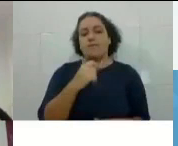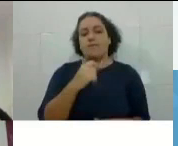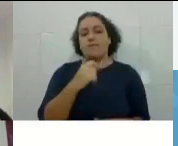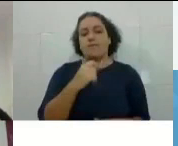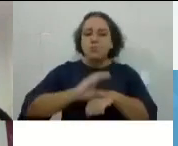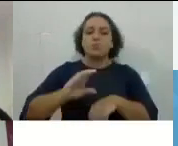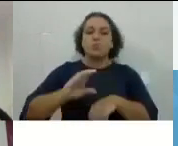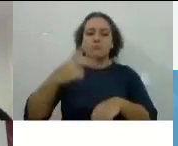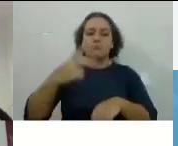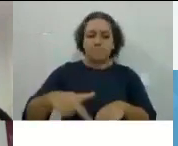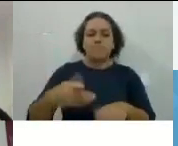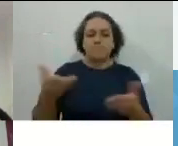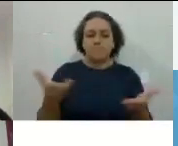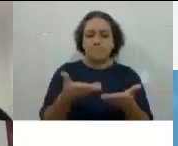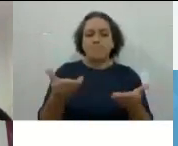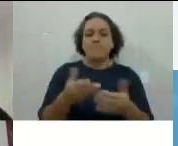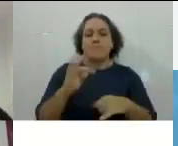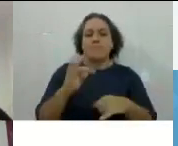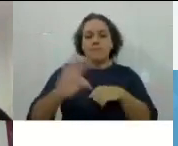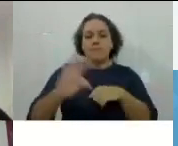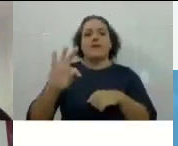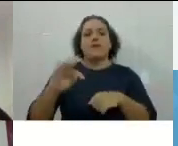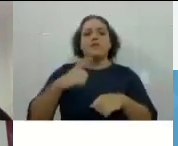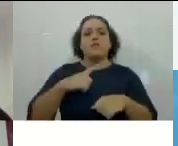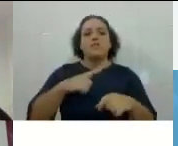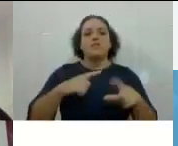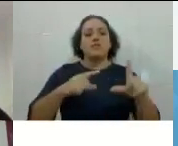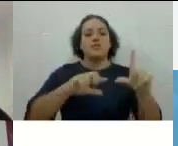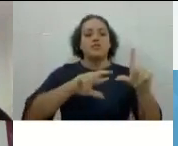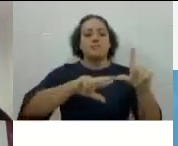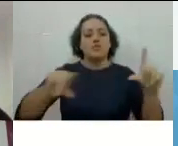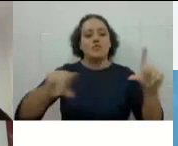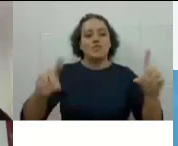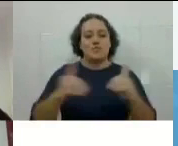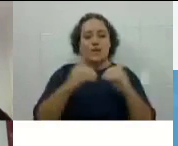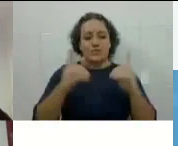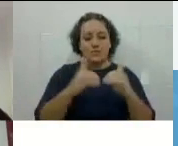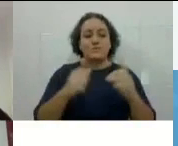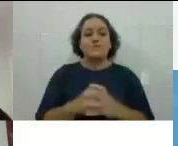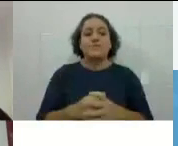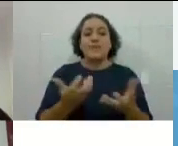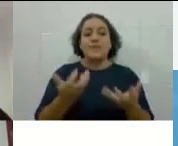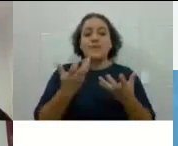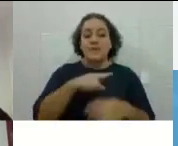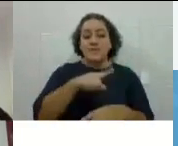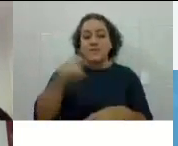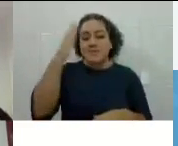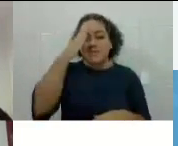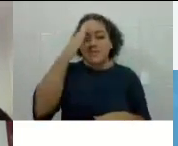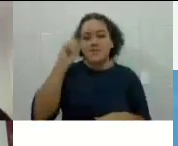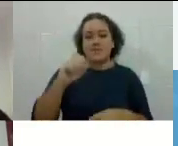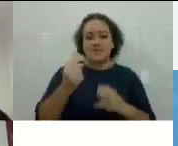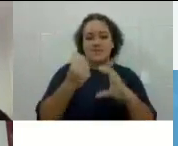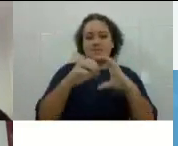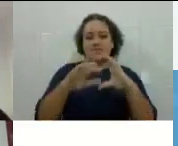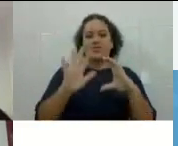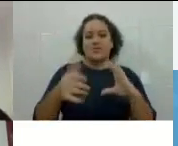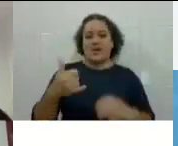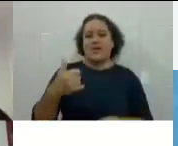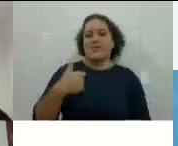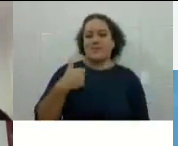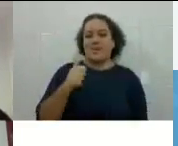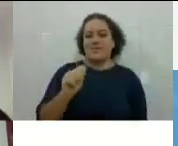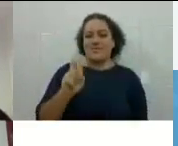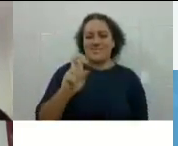Do curso técnico de multimeios didáticos. Eu queria que vocês soubessem, né? O Cefor tem 15 anos e que ao longo de